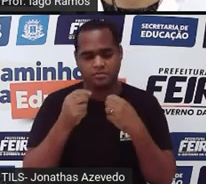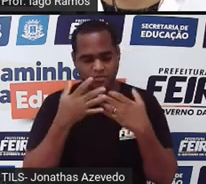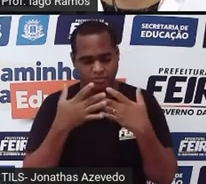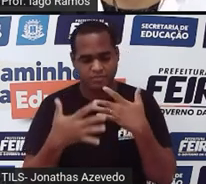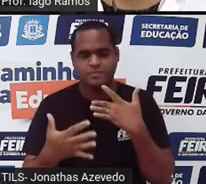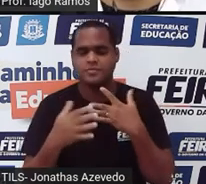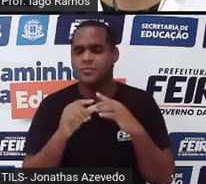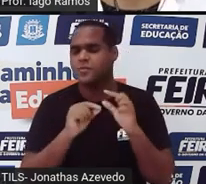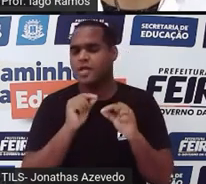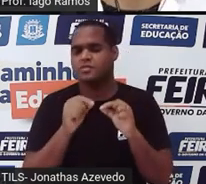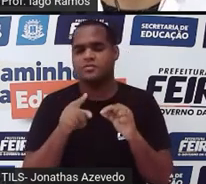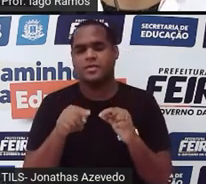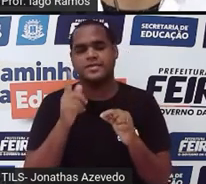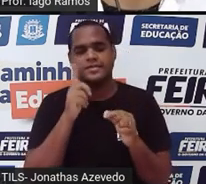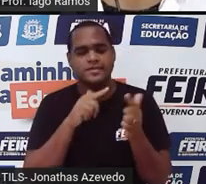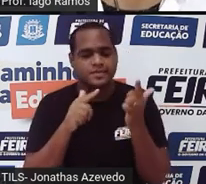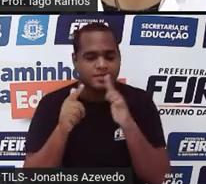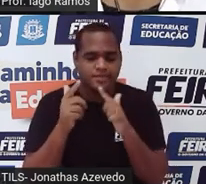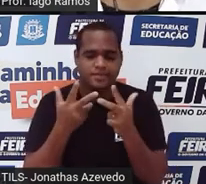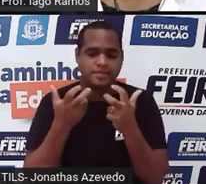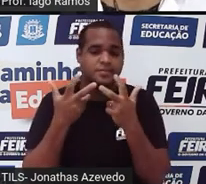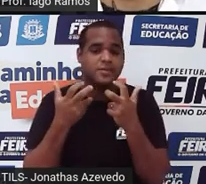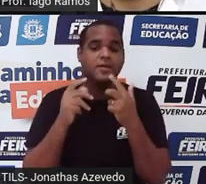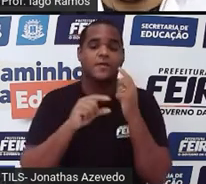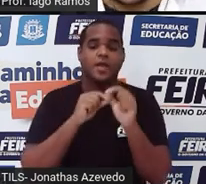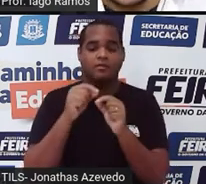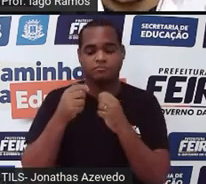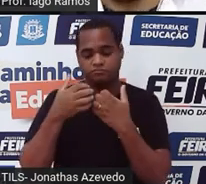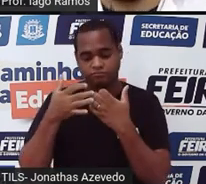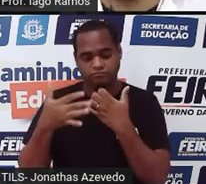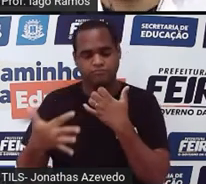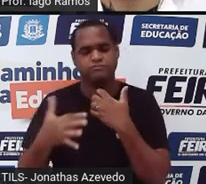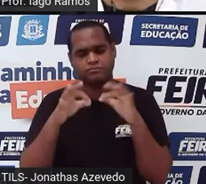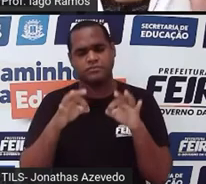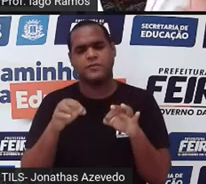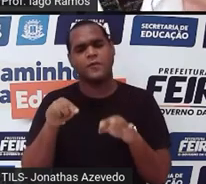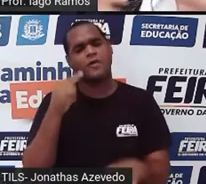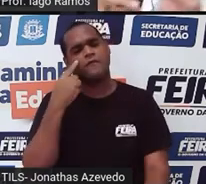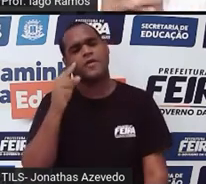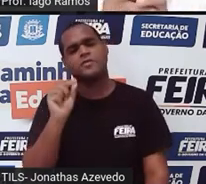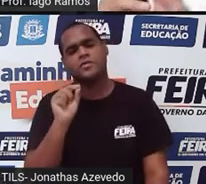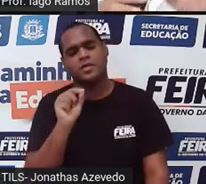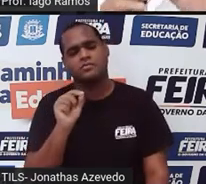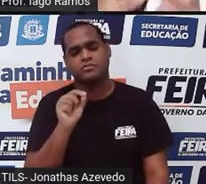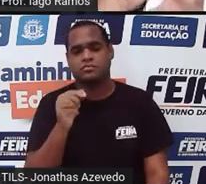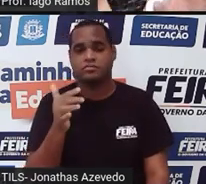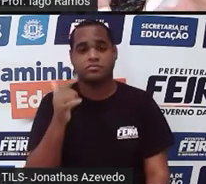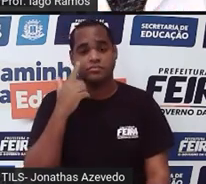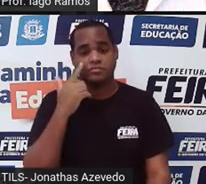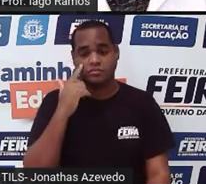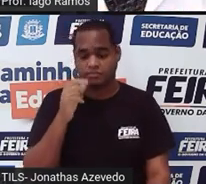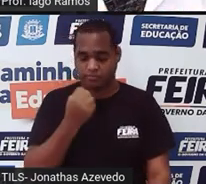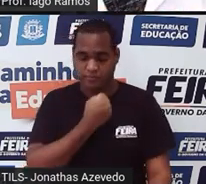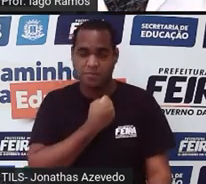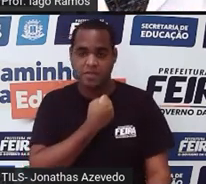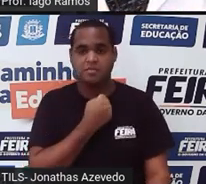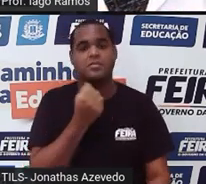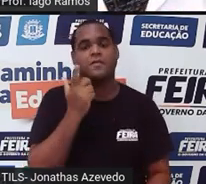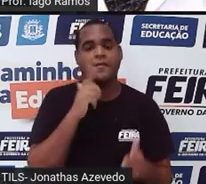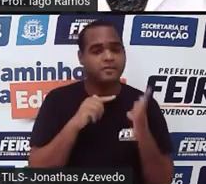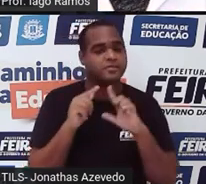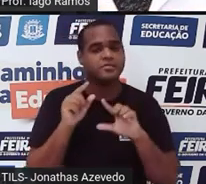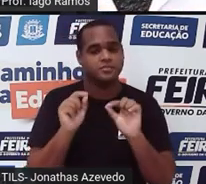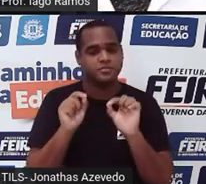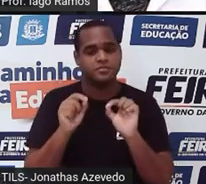aí, a gente consegue encontrar regularidades. E a gente já até viu uma, que é a forma como aumenta de um número para o outro.